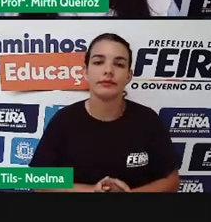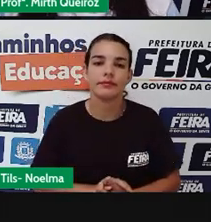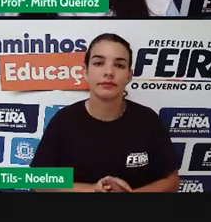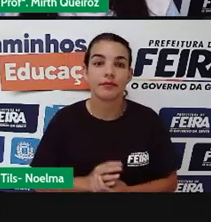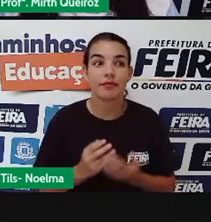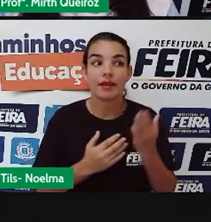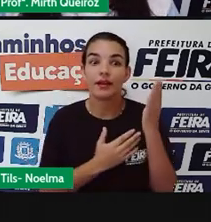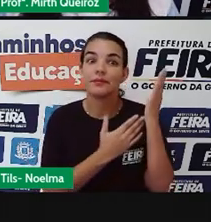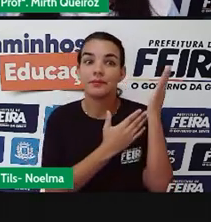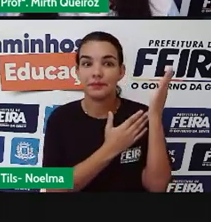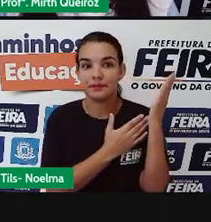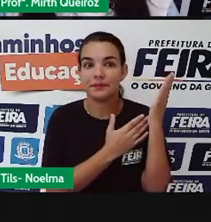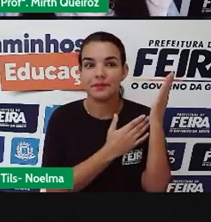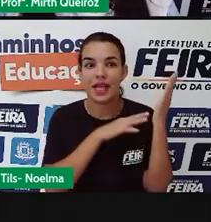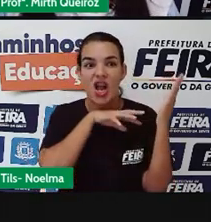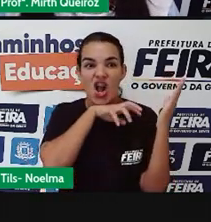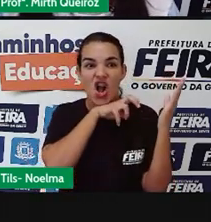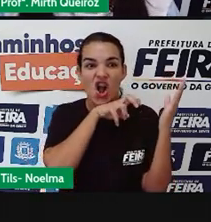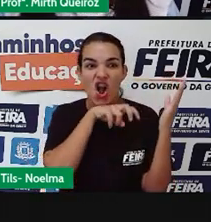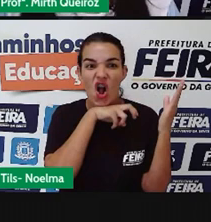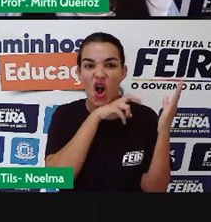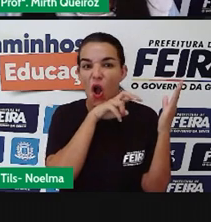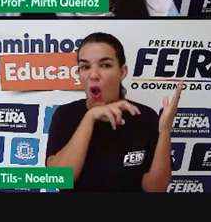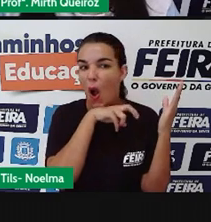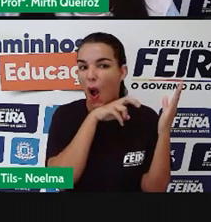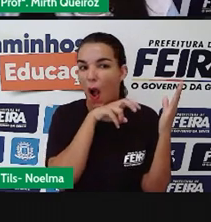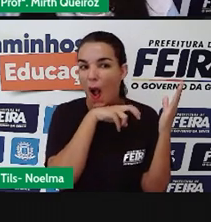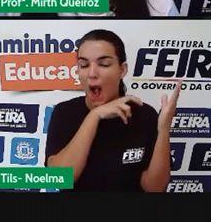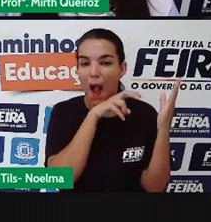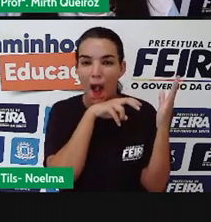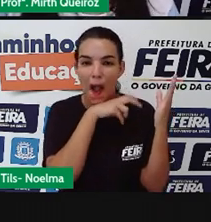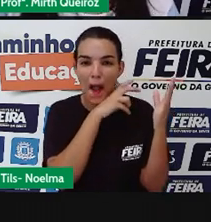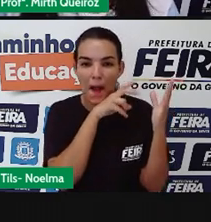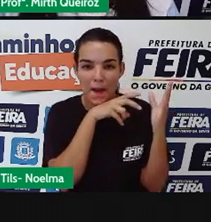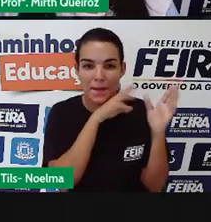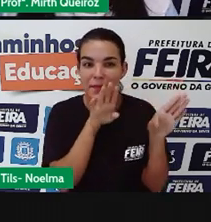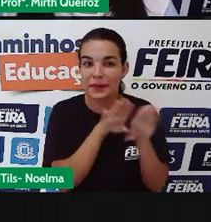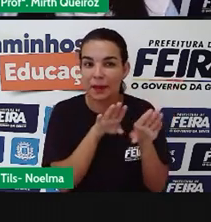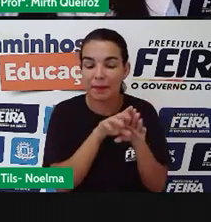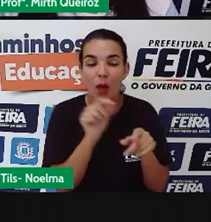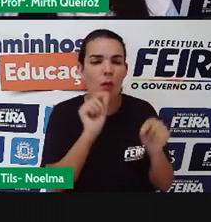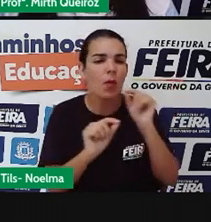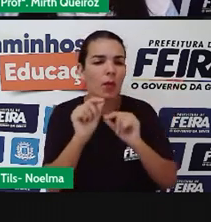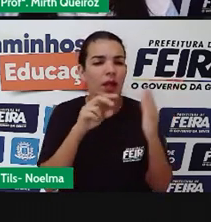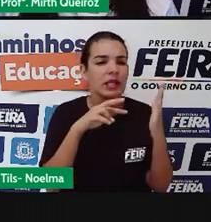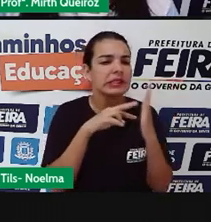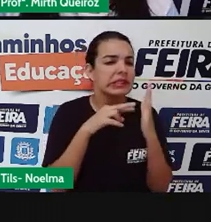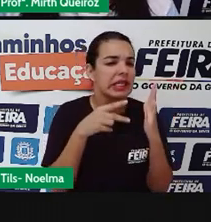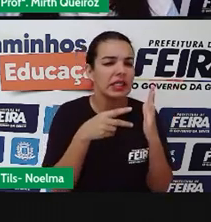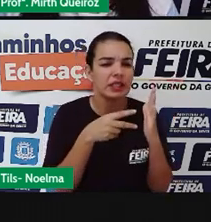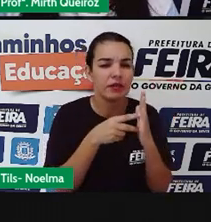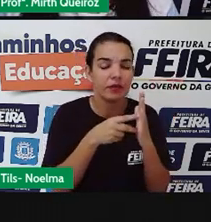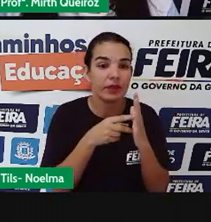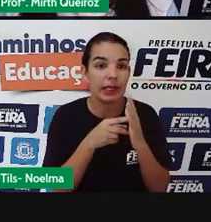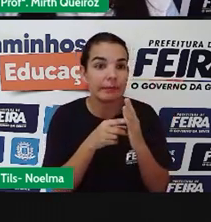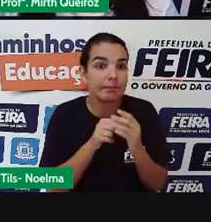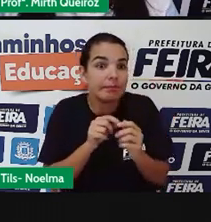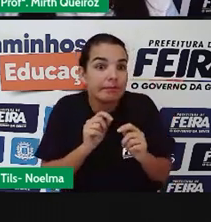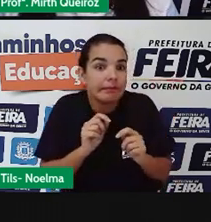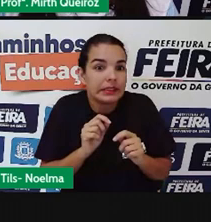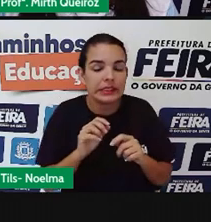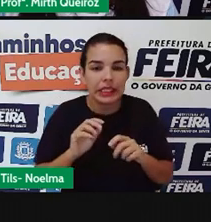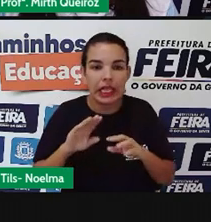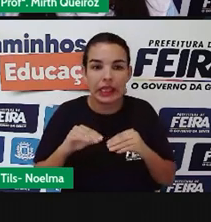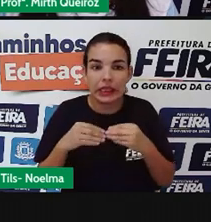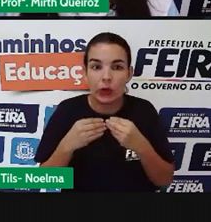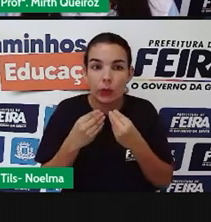A serpente, outro personagem aí que aparece na história. Ela representa o fenômeno da morte. E